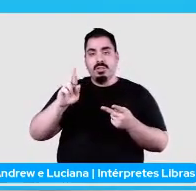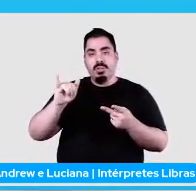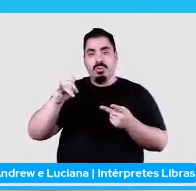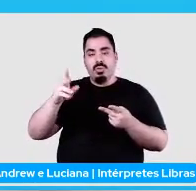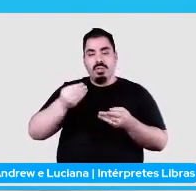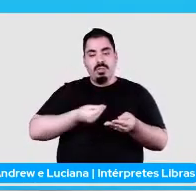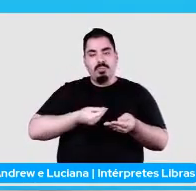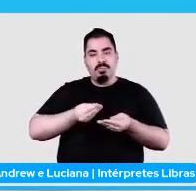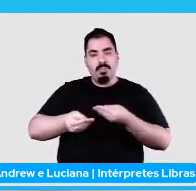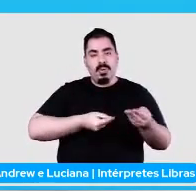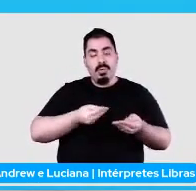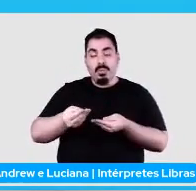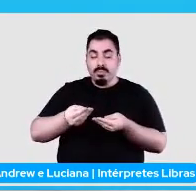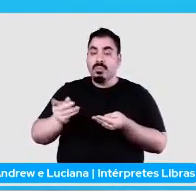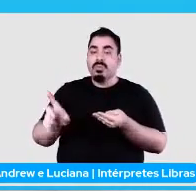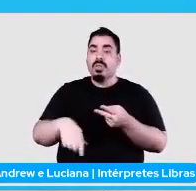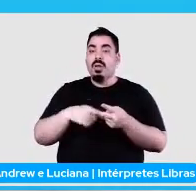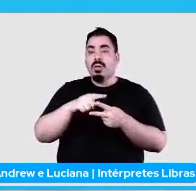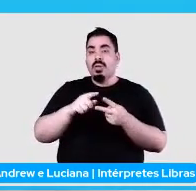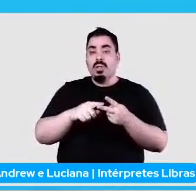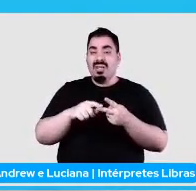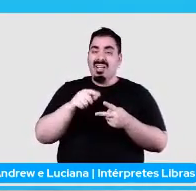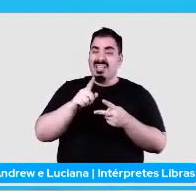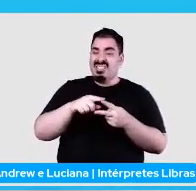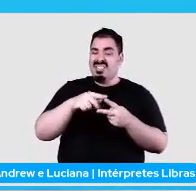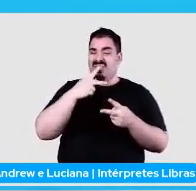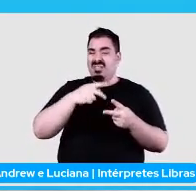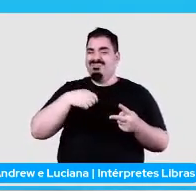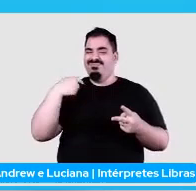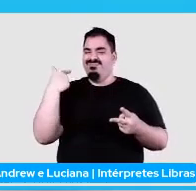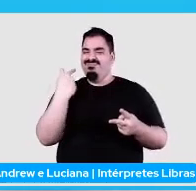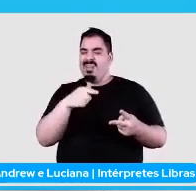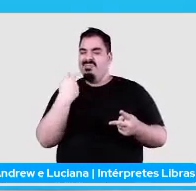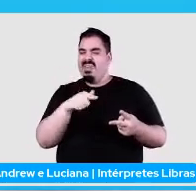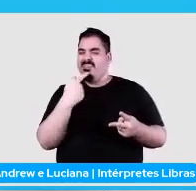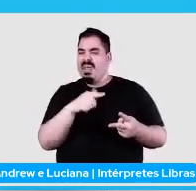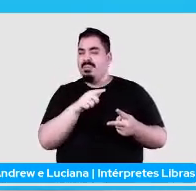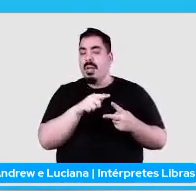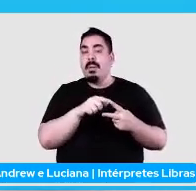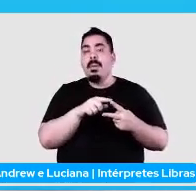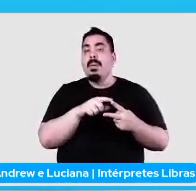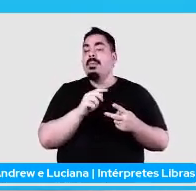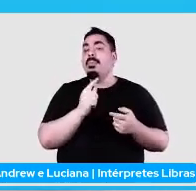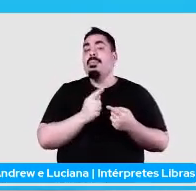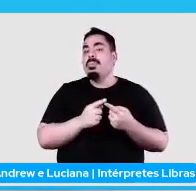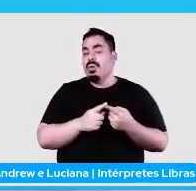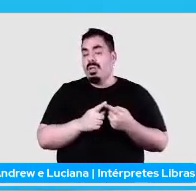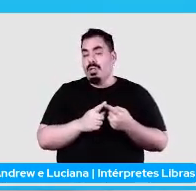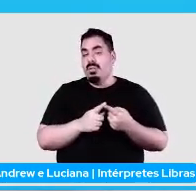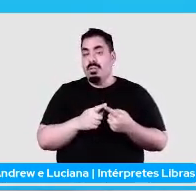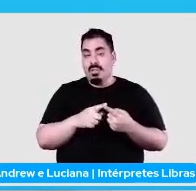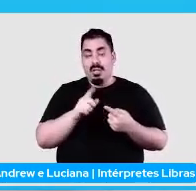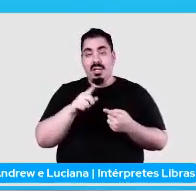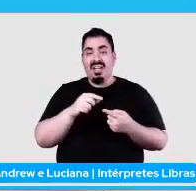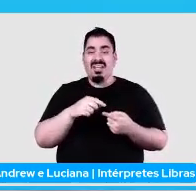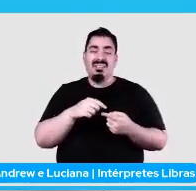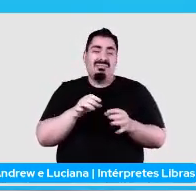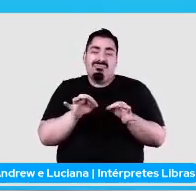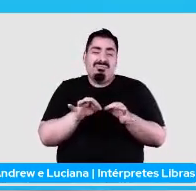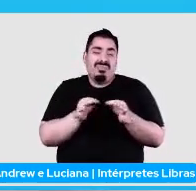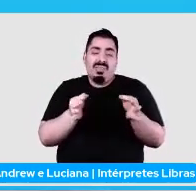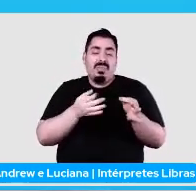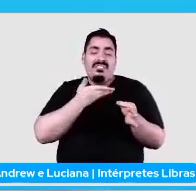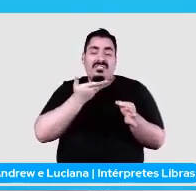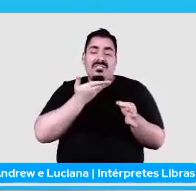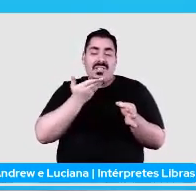nela, mas não tacando o pau, ela é uma representação muito fácil de se entender. Ela é muito